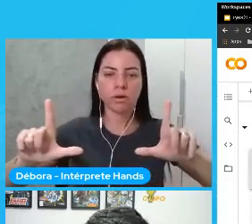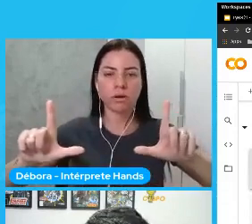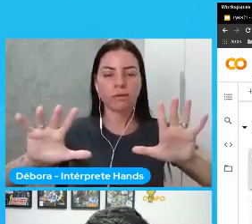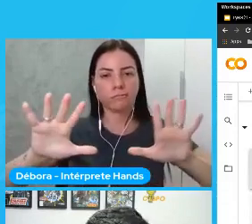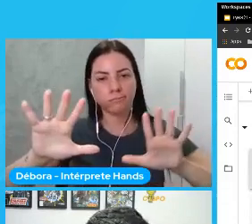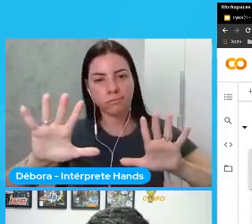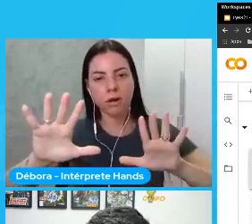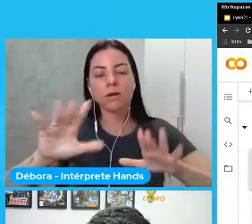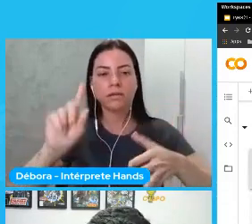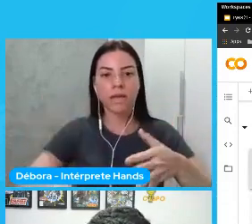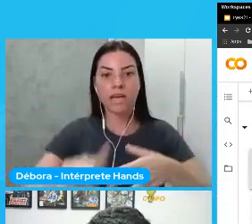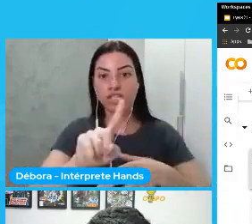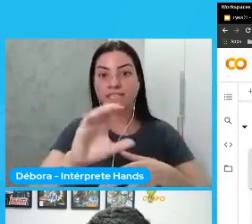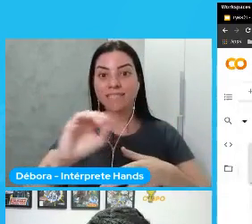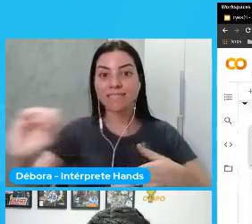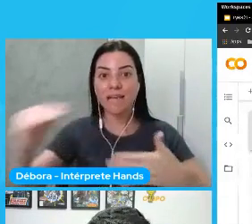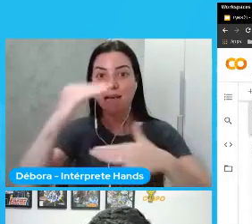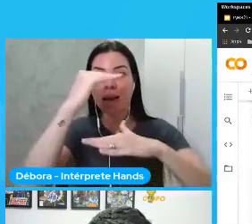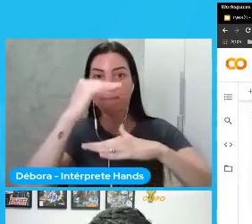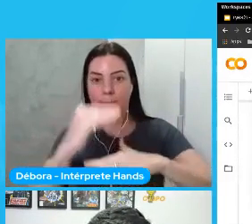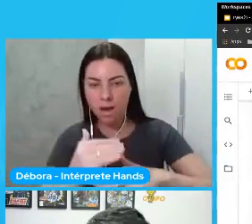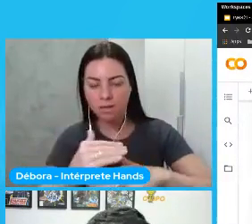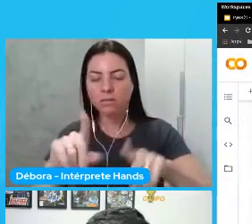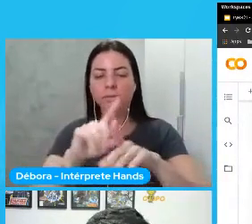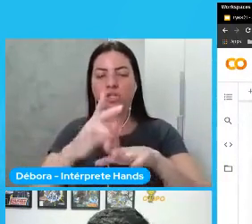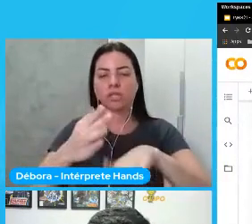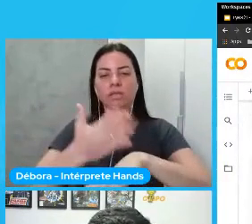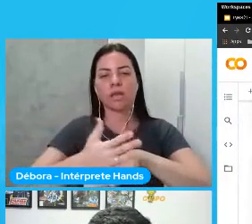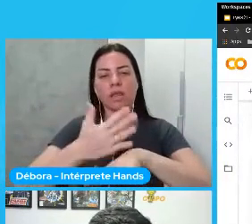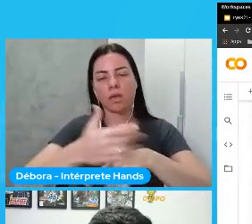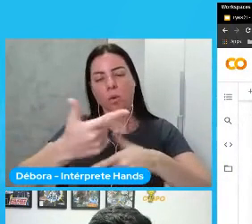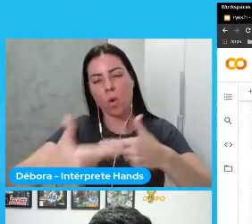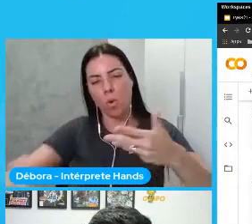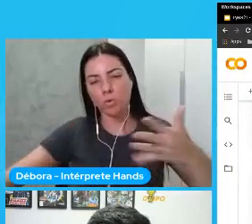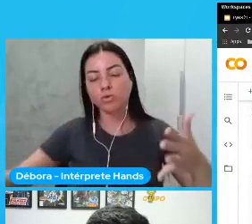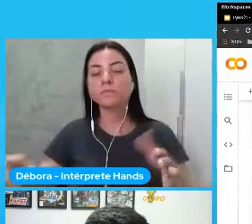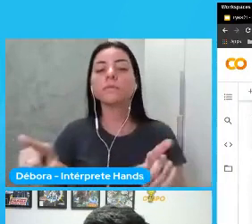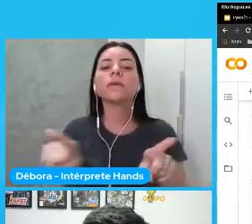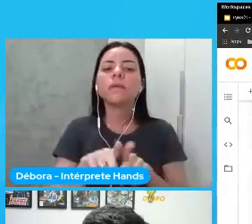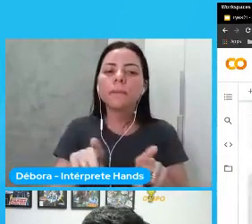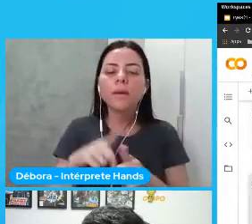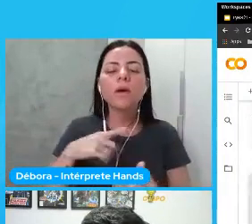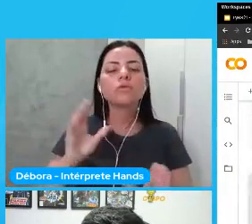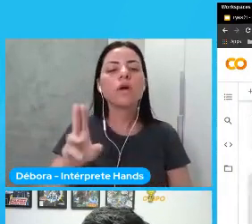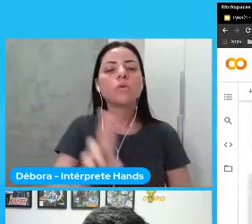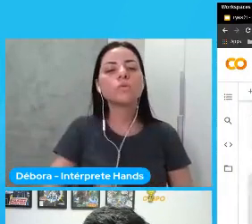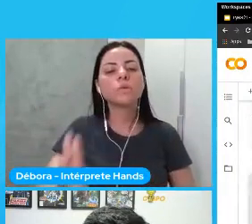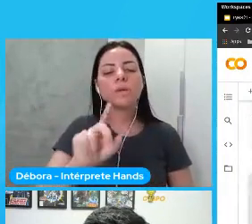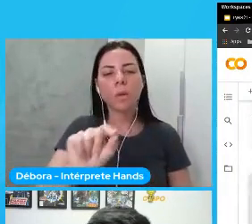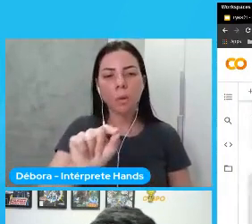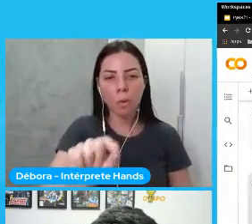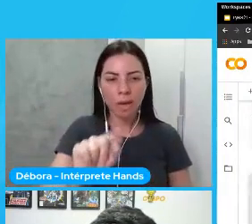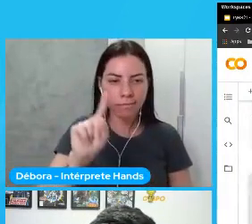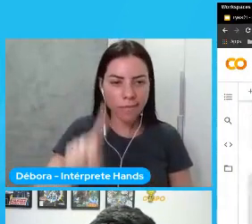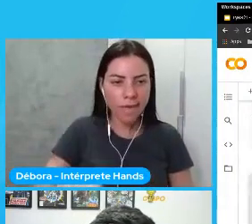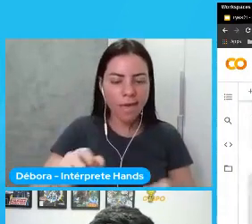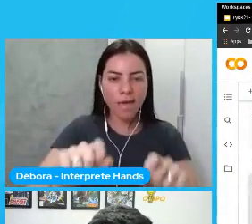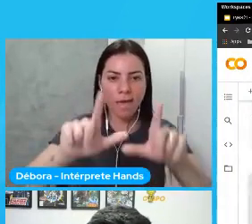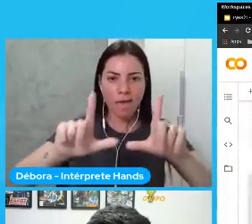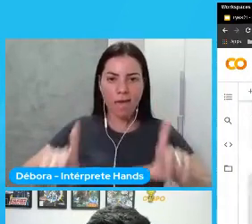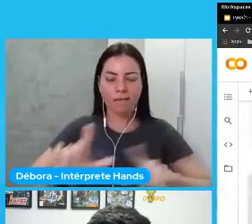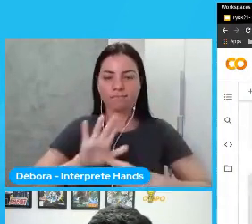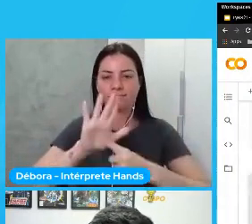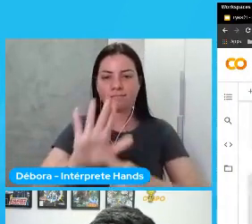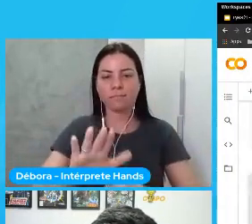primeiras camadas e treinei o resto e por fim eu utilizei a saída que esse modelo